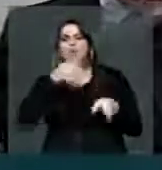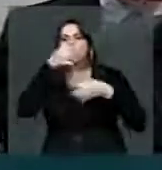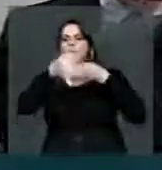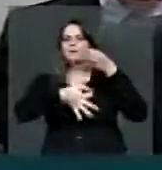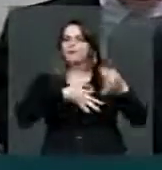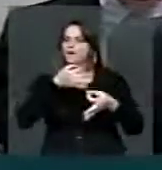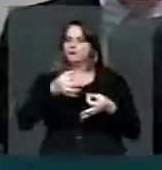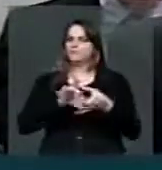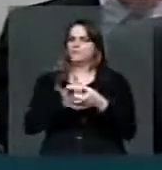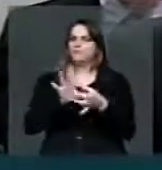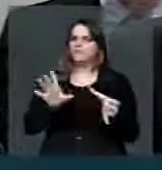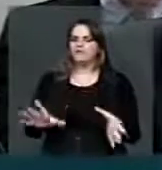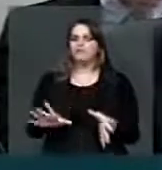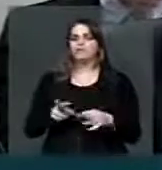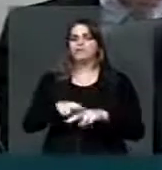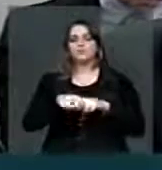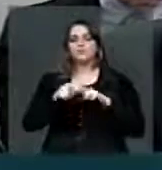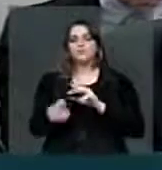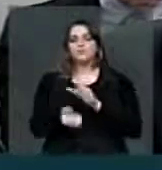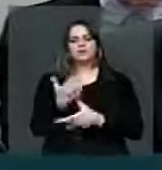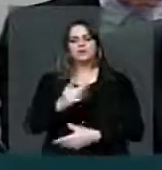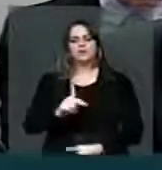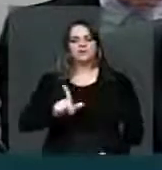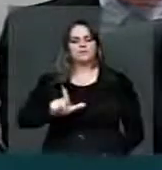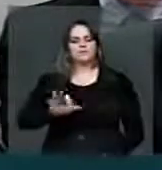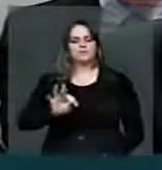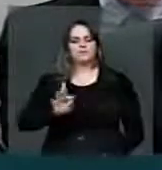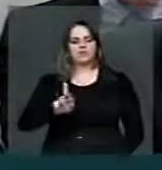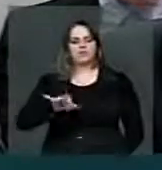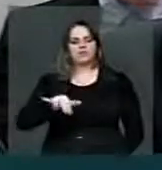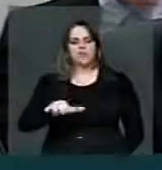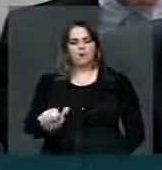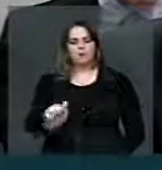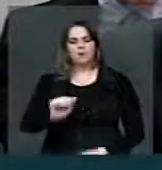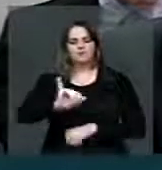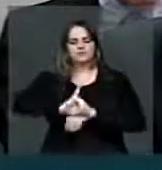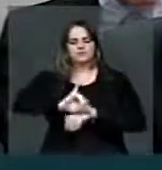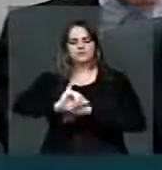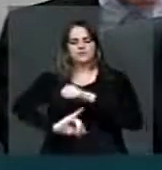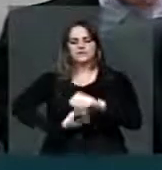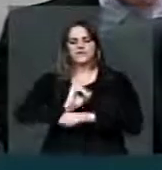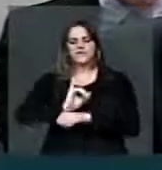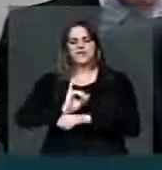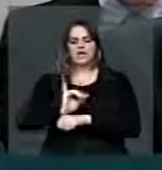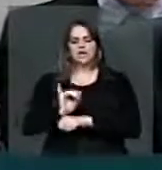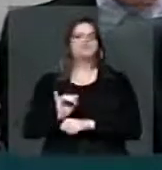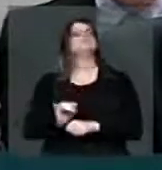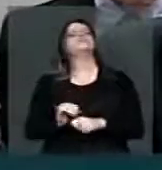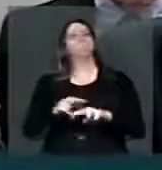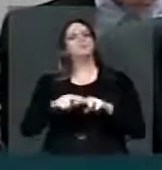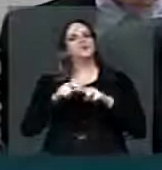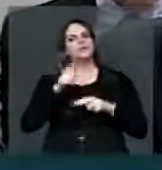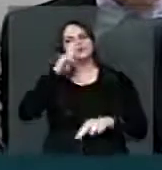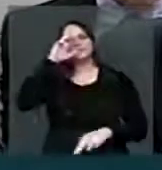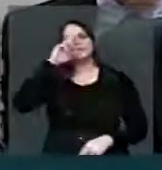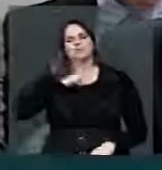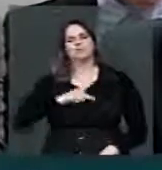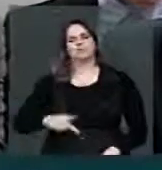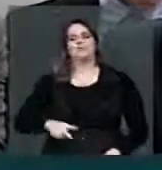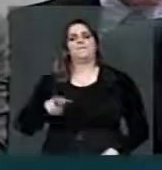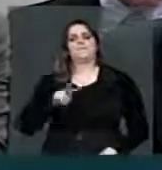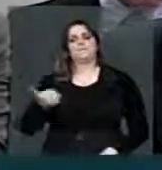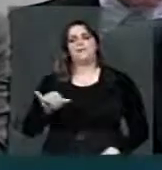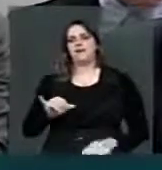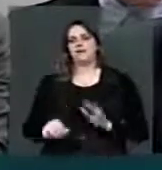desenvolveu-se uma plataforma específica para a consulta pública. Eu acho, aliás, Presidente, que esse marco civil vai ser um marco